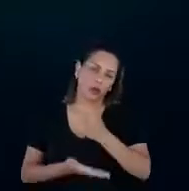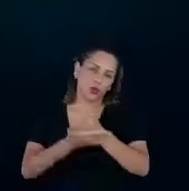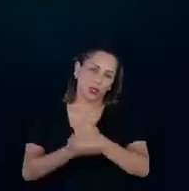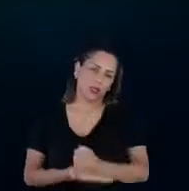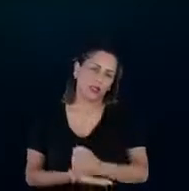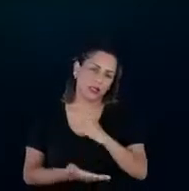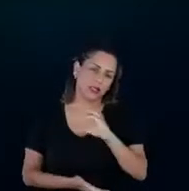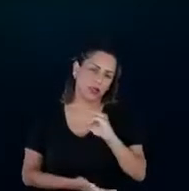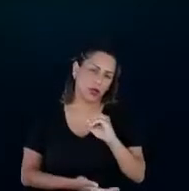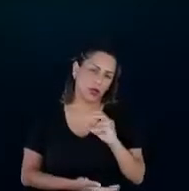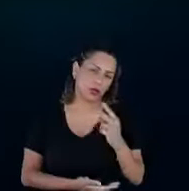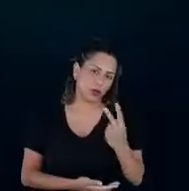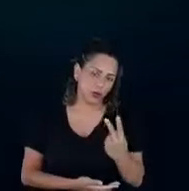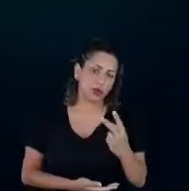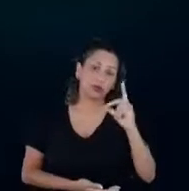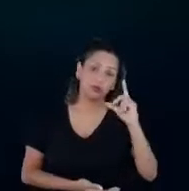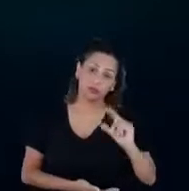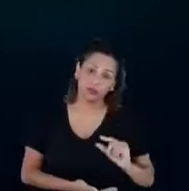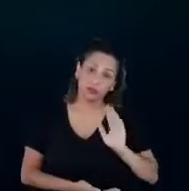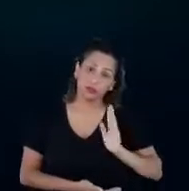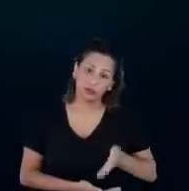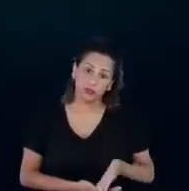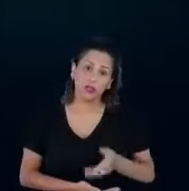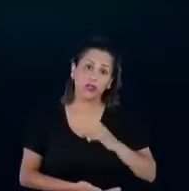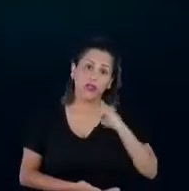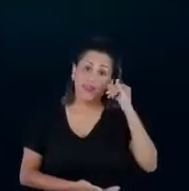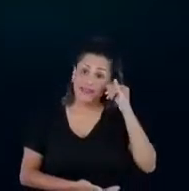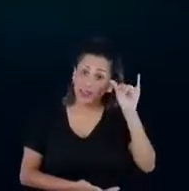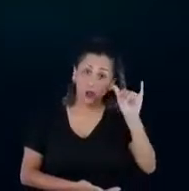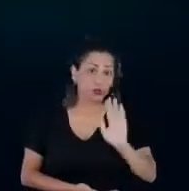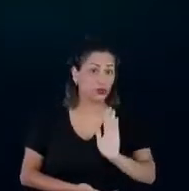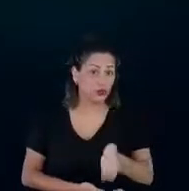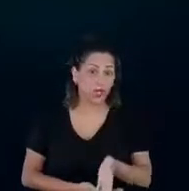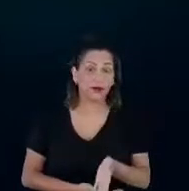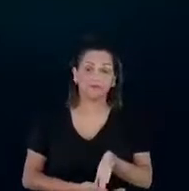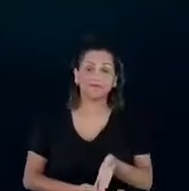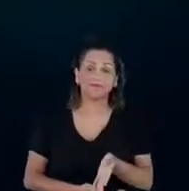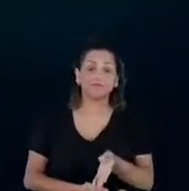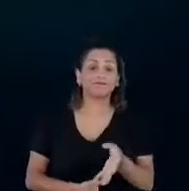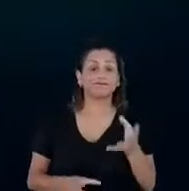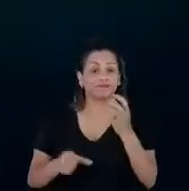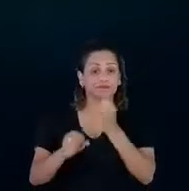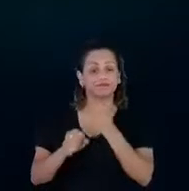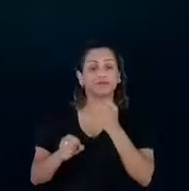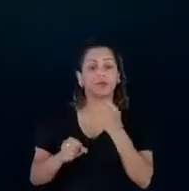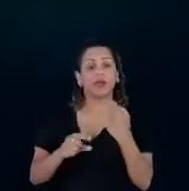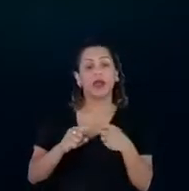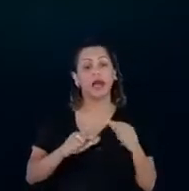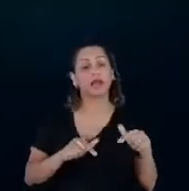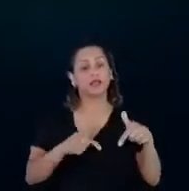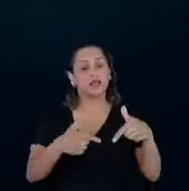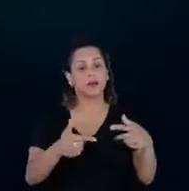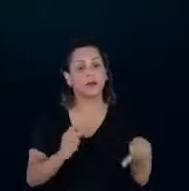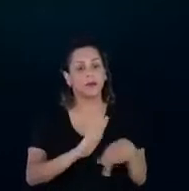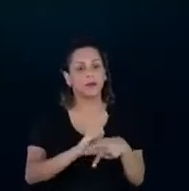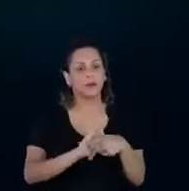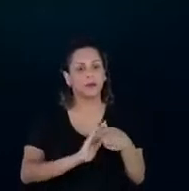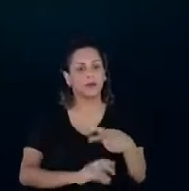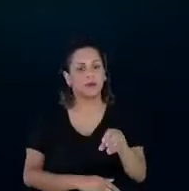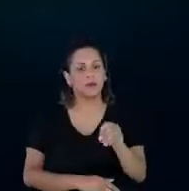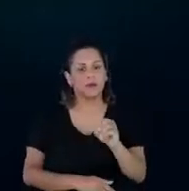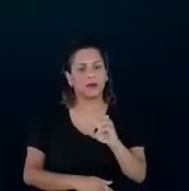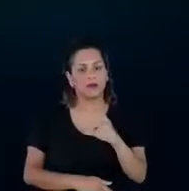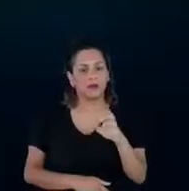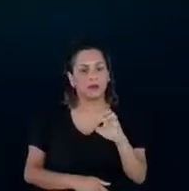.300 toneladas de CO2 evitados hoje com as ações do PROCEL. E aqui alguns dados mais históricos